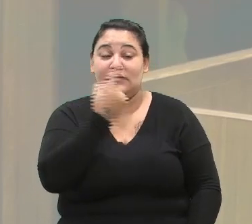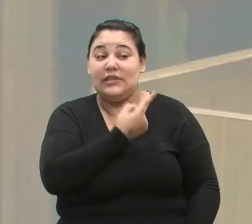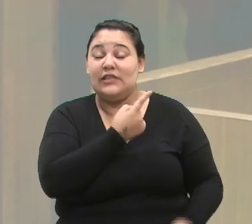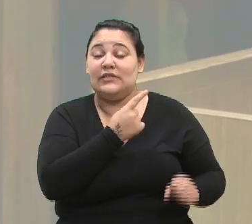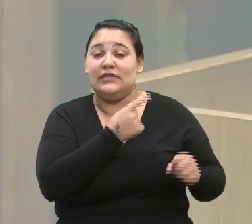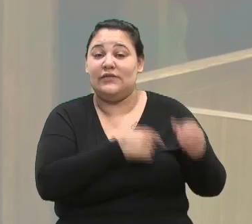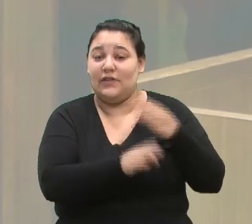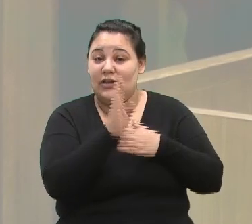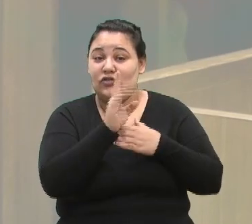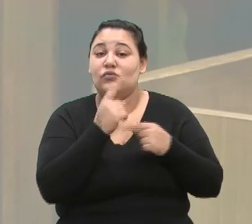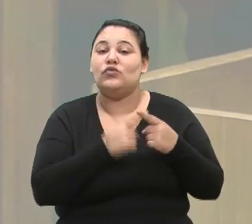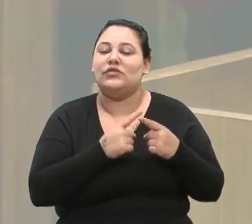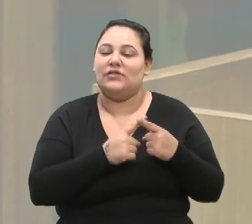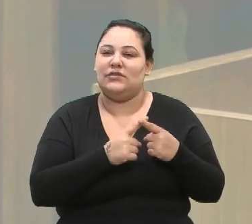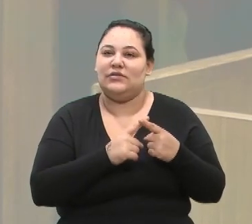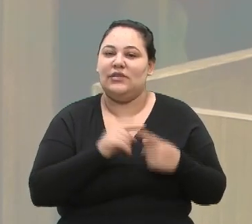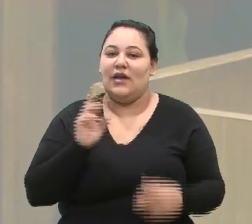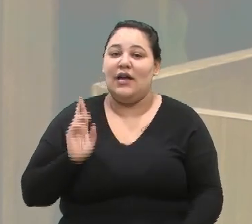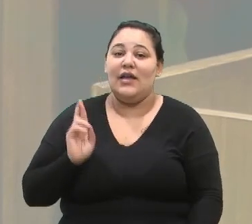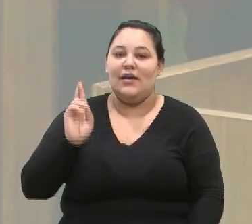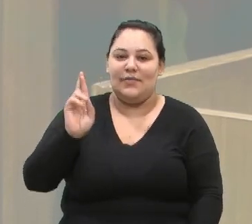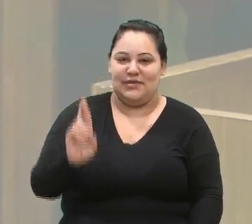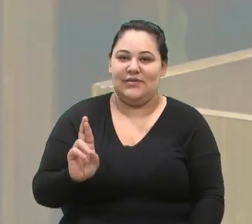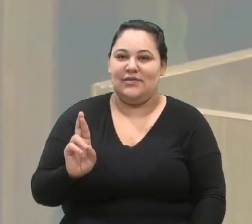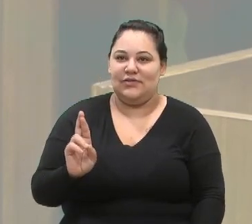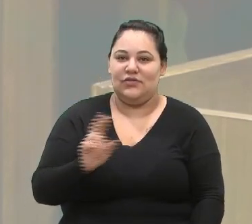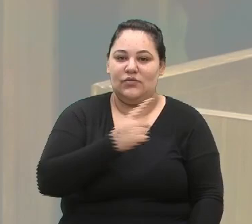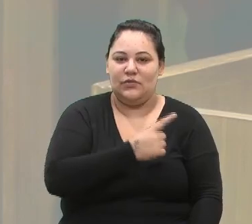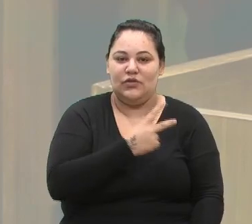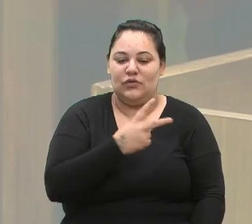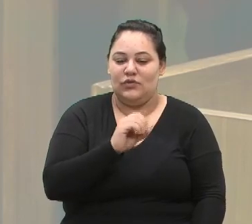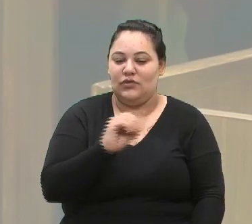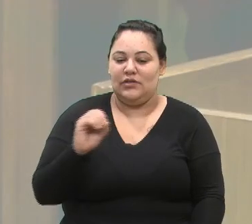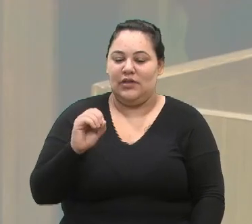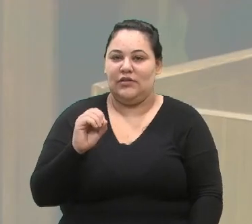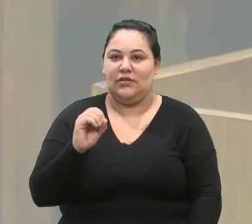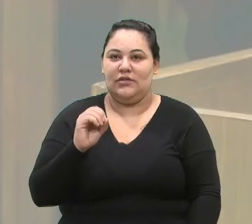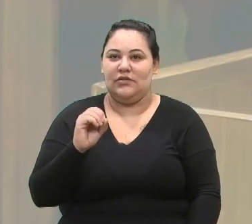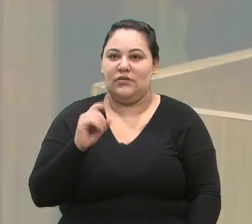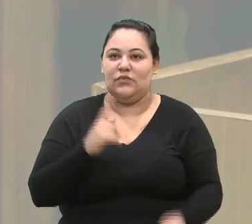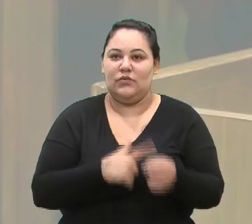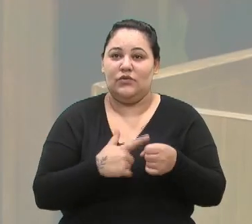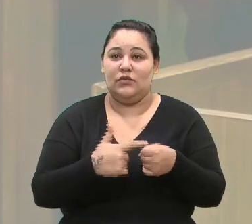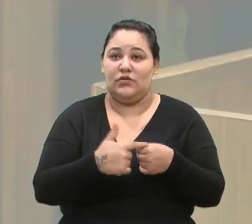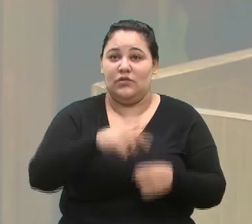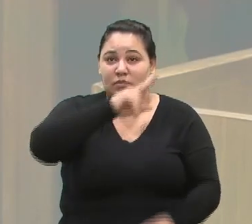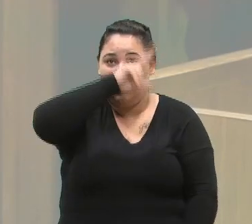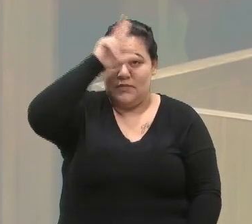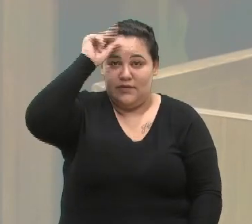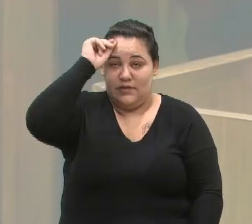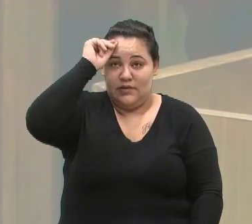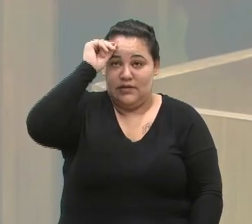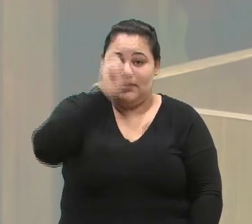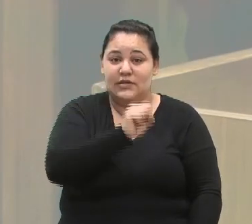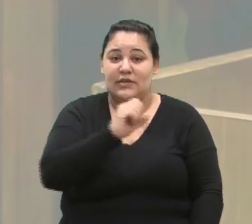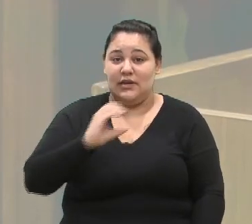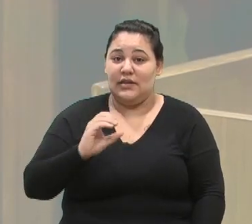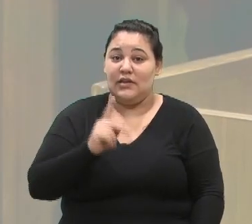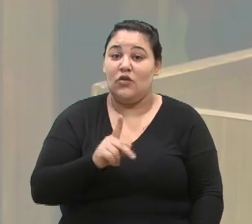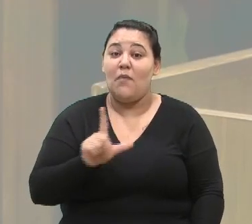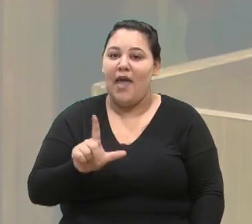a representante dos 1.200 municípios foi uma prefeita de Santa Catarina, do PL, que falou.